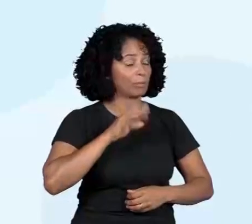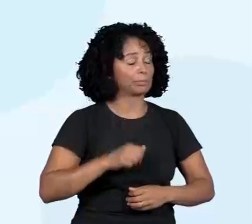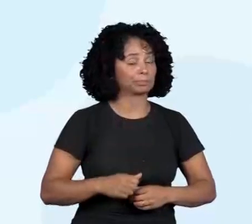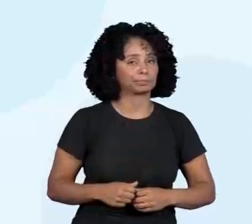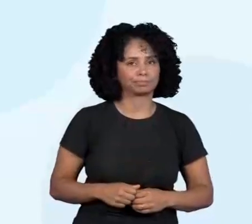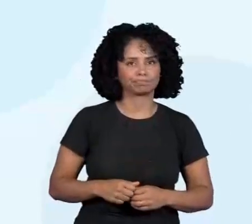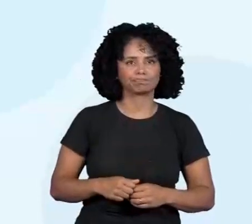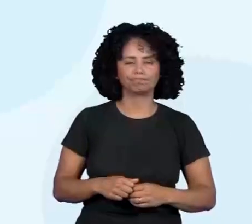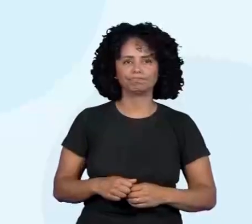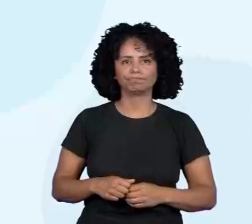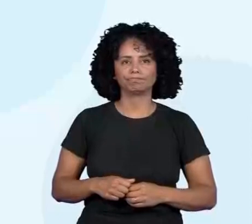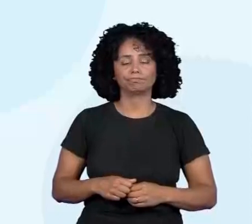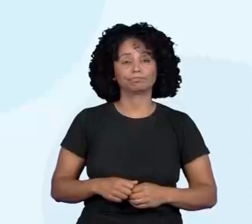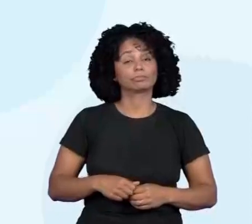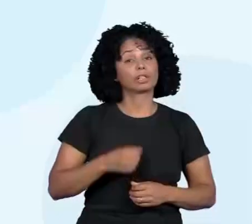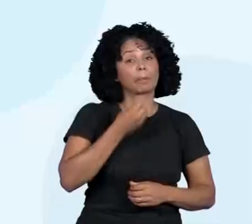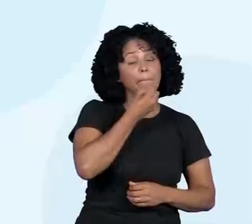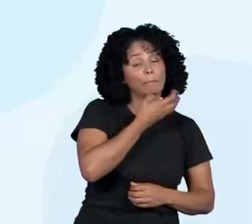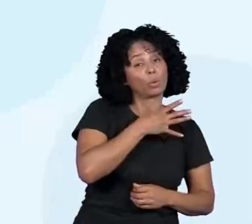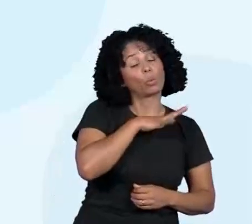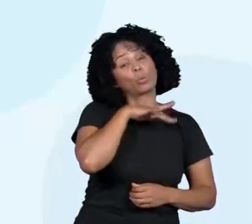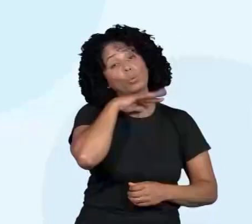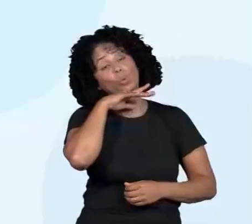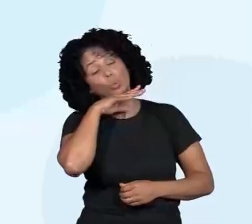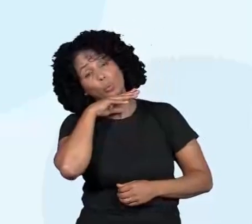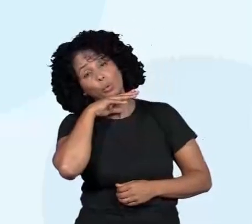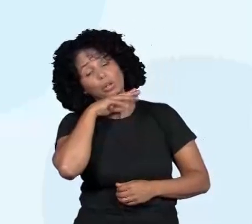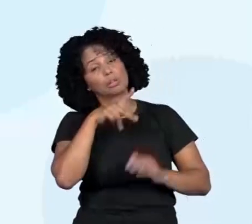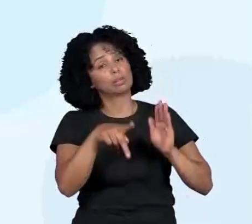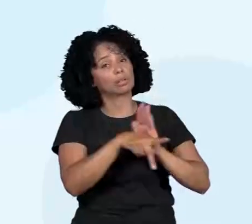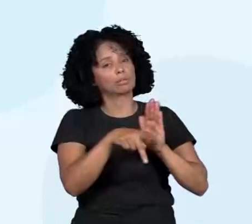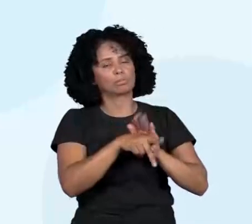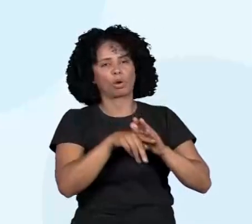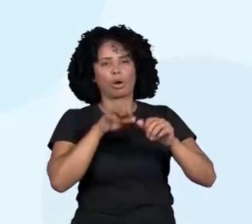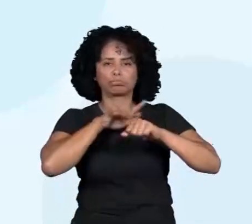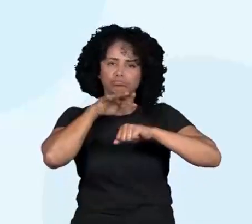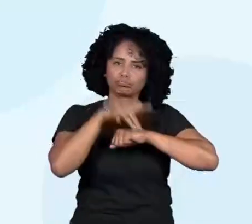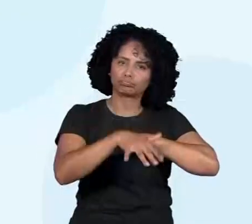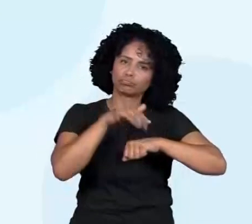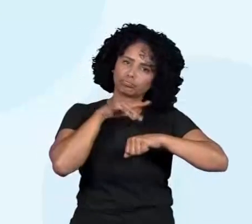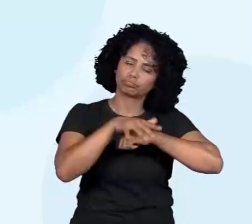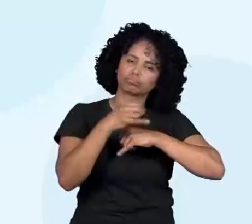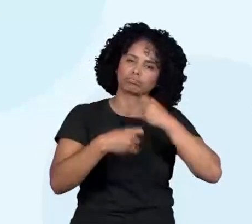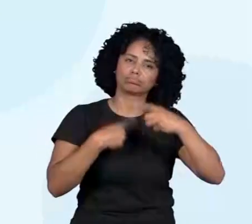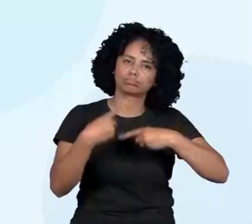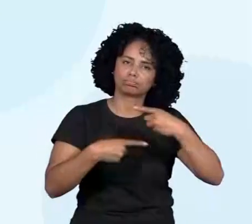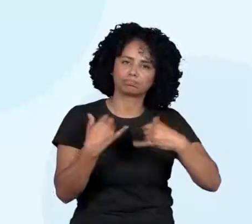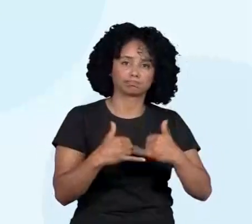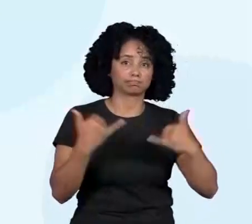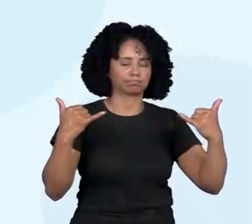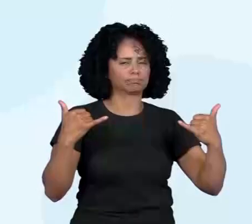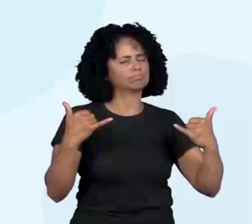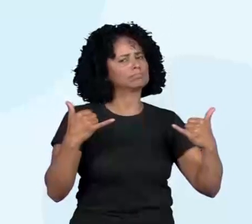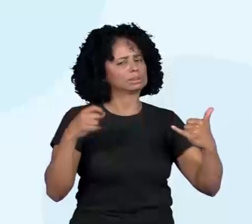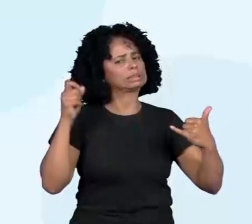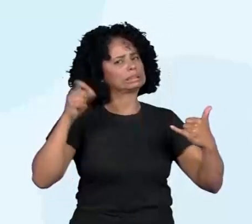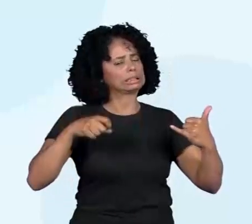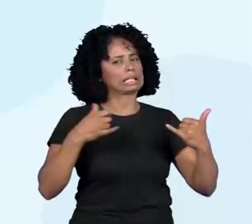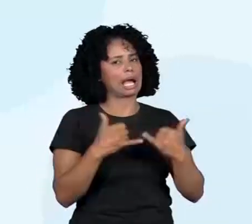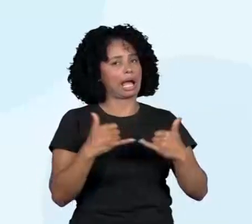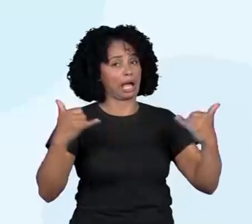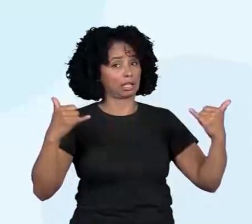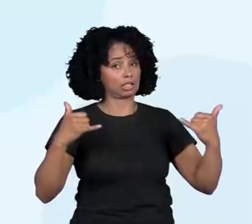Vantagens e desvantagens das usinas hidrelétricas. Apesar de ser uma fonte renovável de energia,